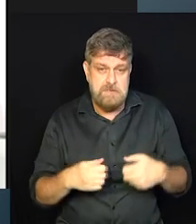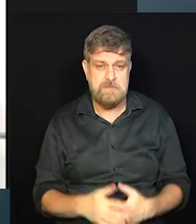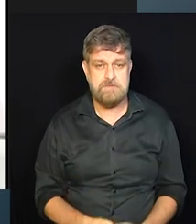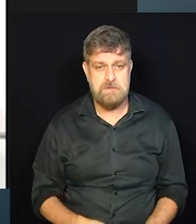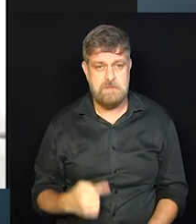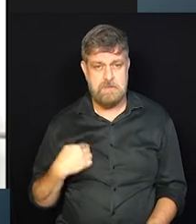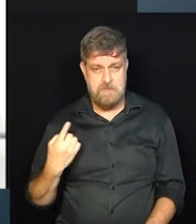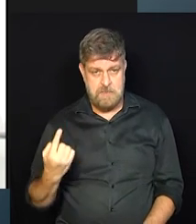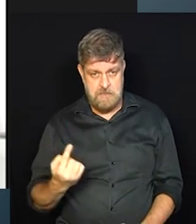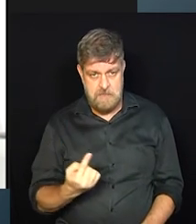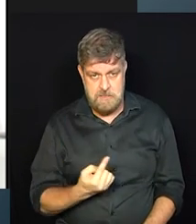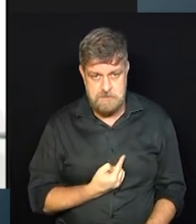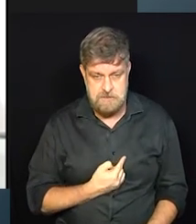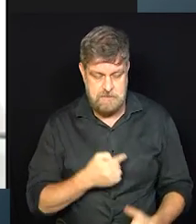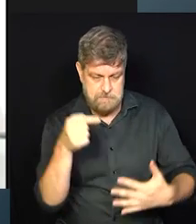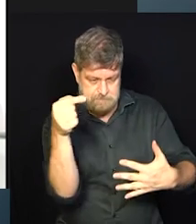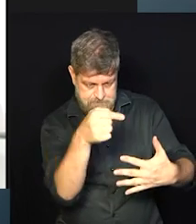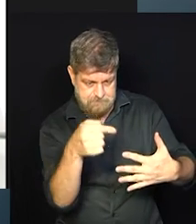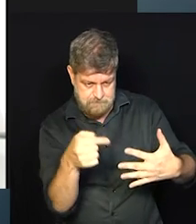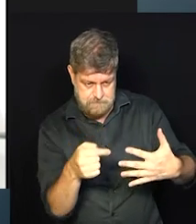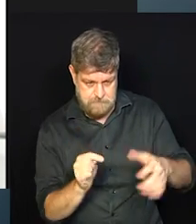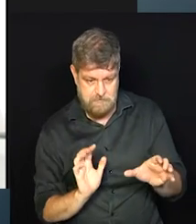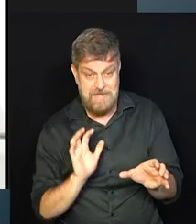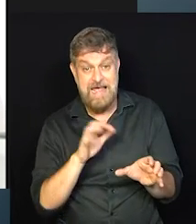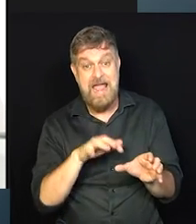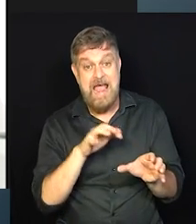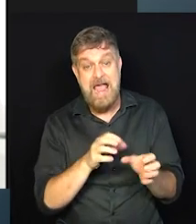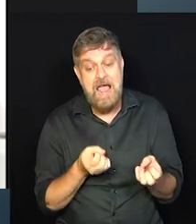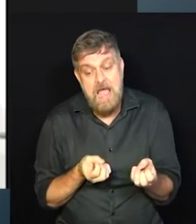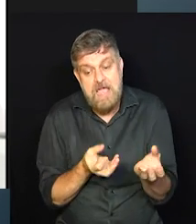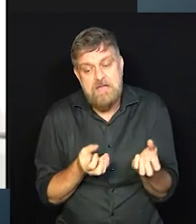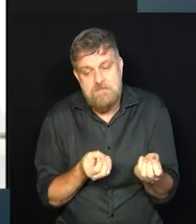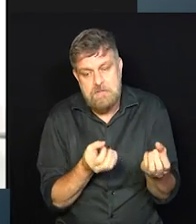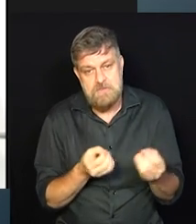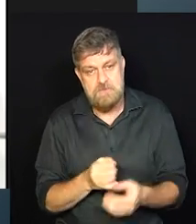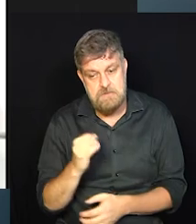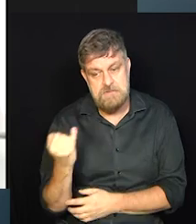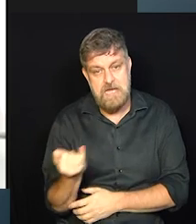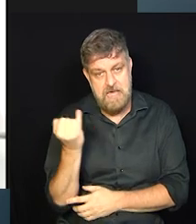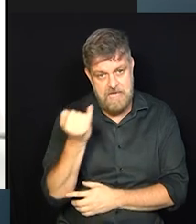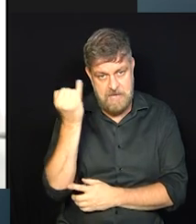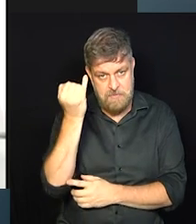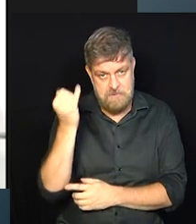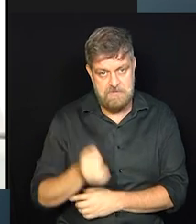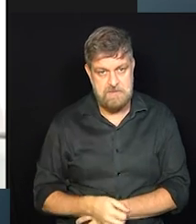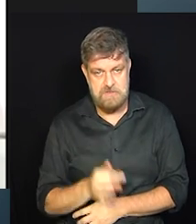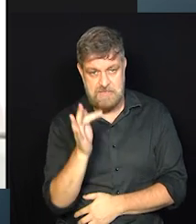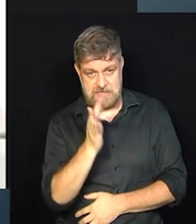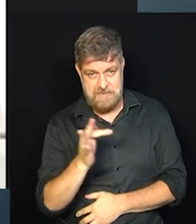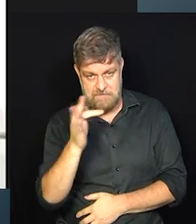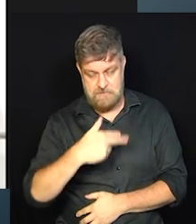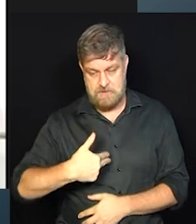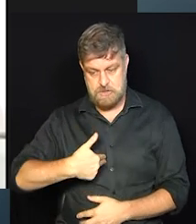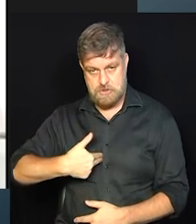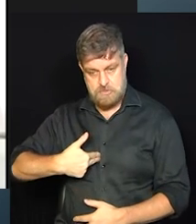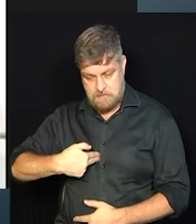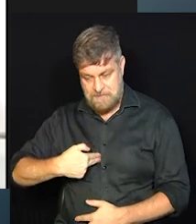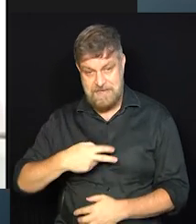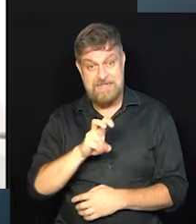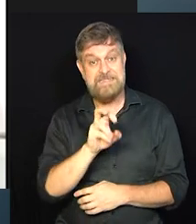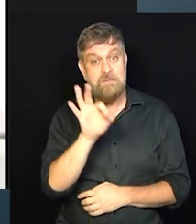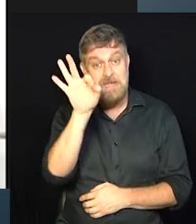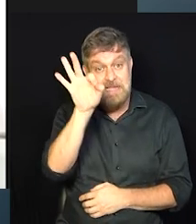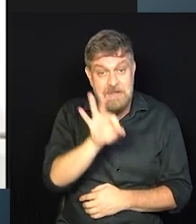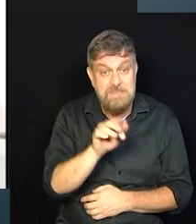Então, a gente casa com esses dados que você trouxe, é um dado importantíssimo da FGV que diz que 50%